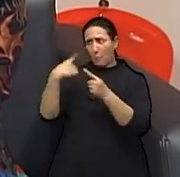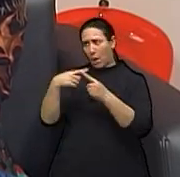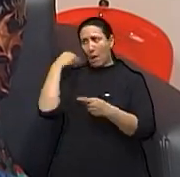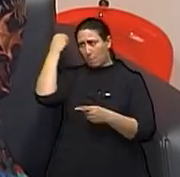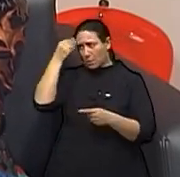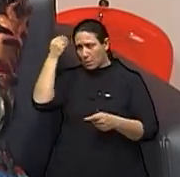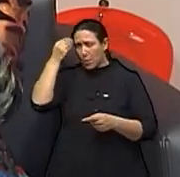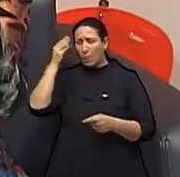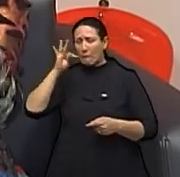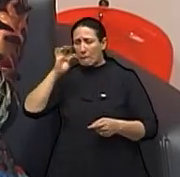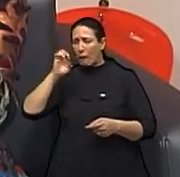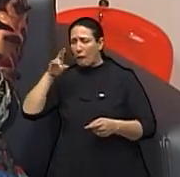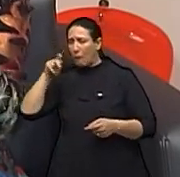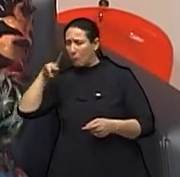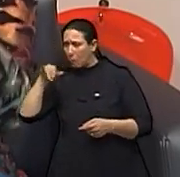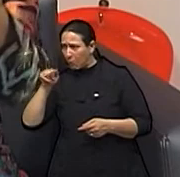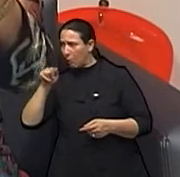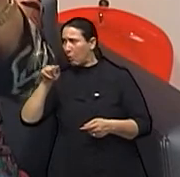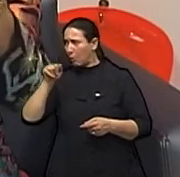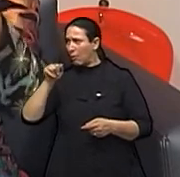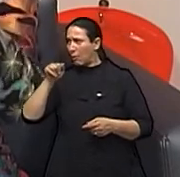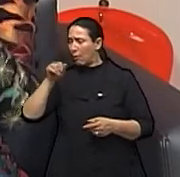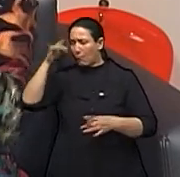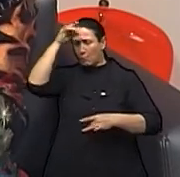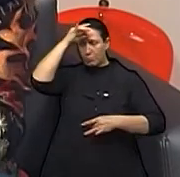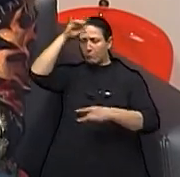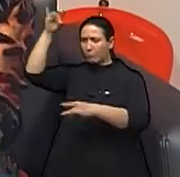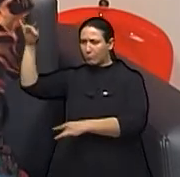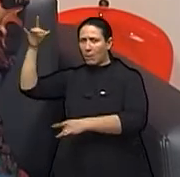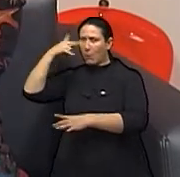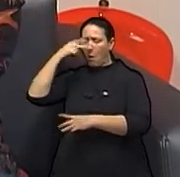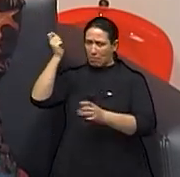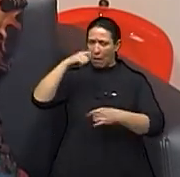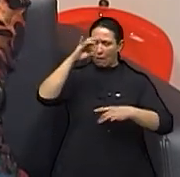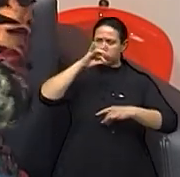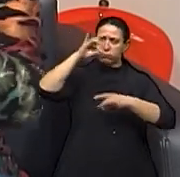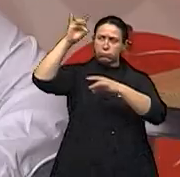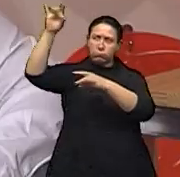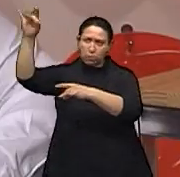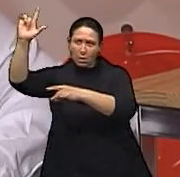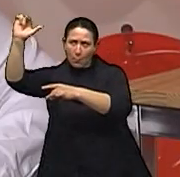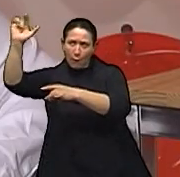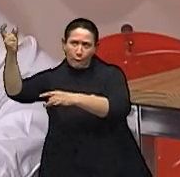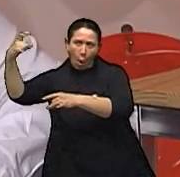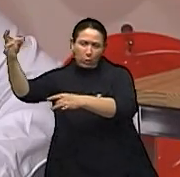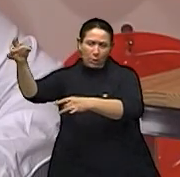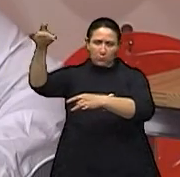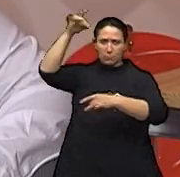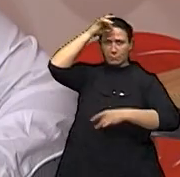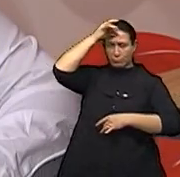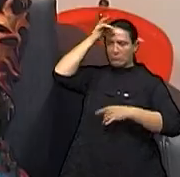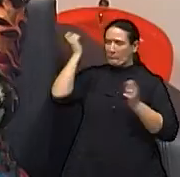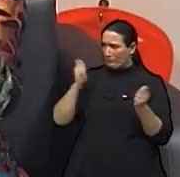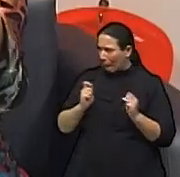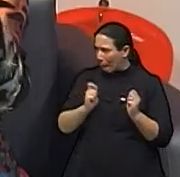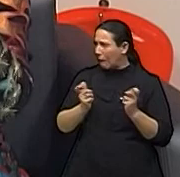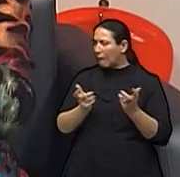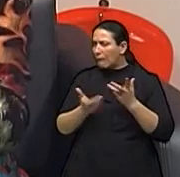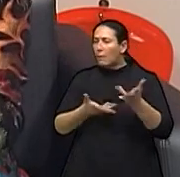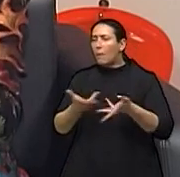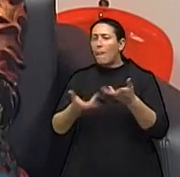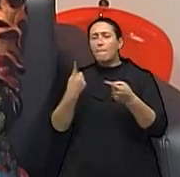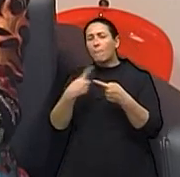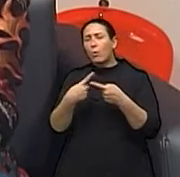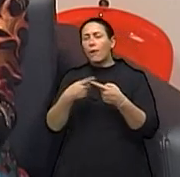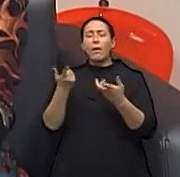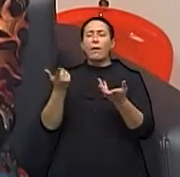reencarnacionista. Estamos aqui. A gente vai lá e volta. A Ângela falou, não tem perigo de ficar lá. Não precisa ter esse medo, né? A gente